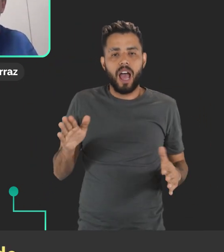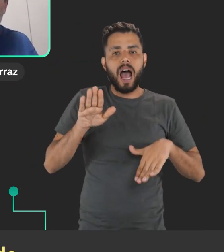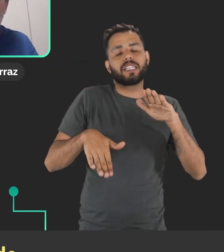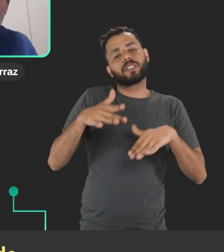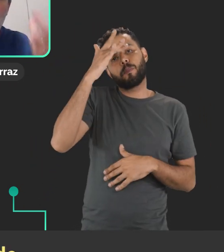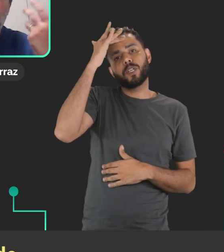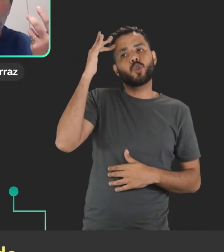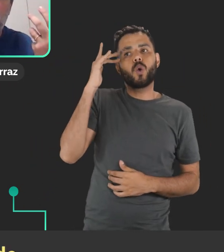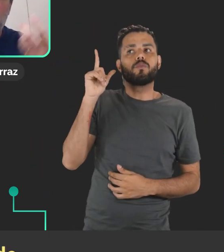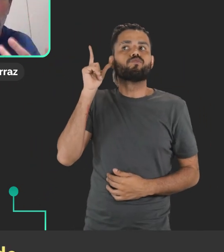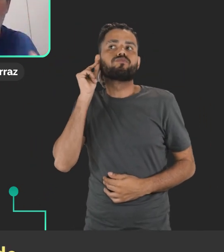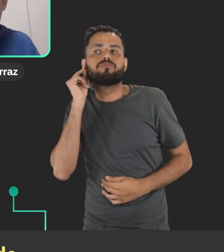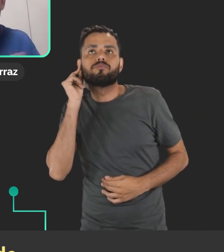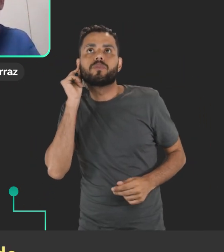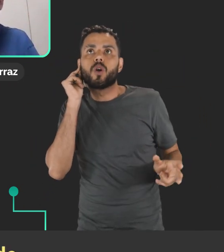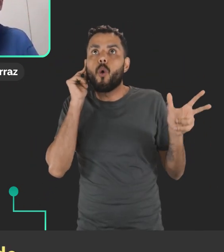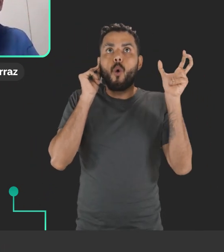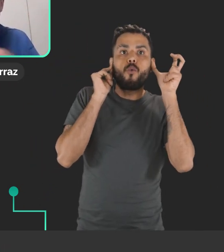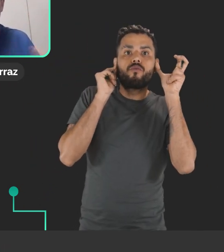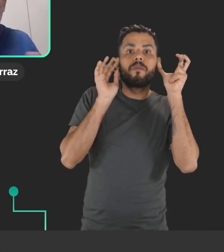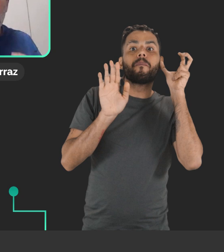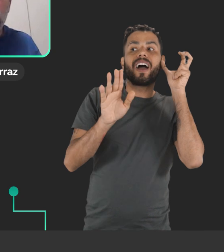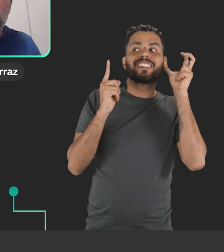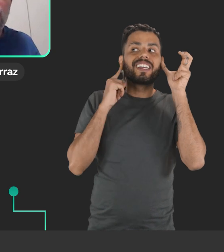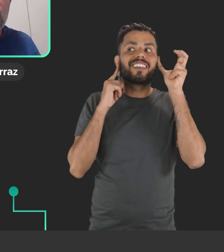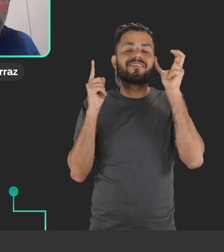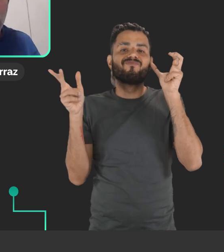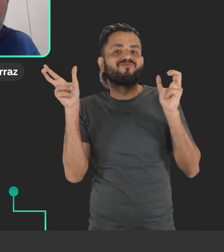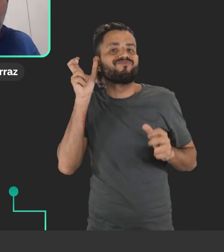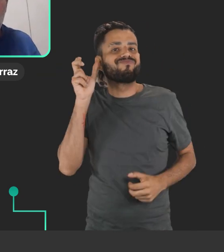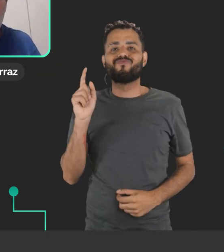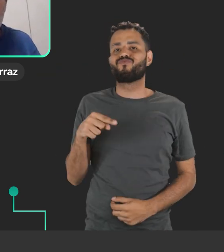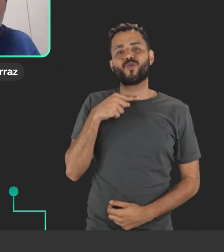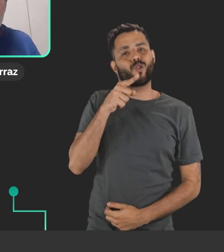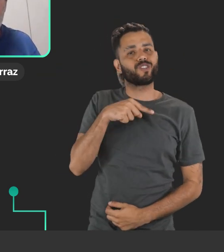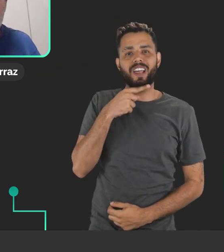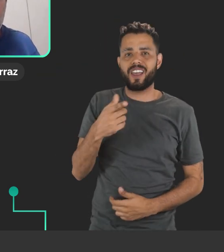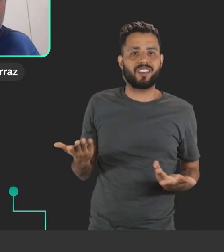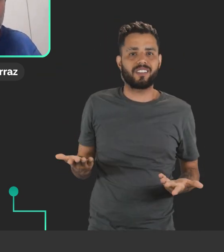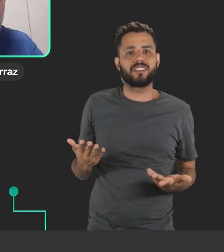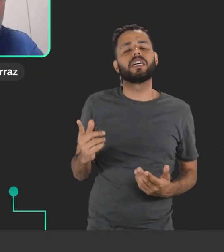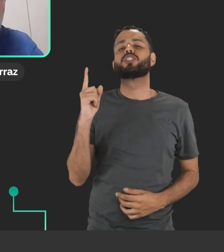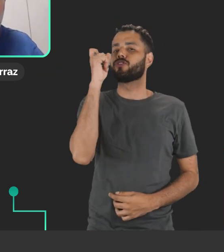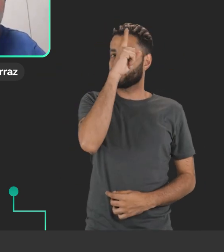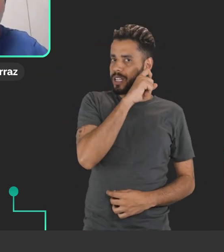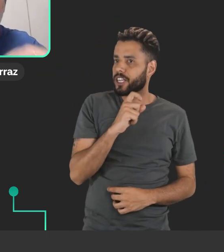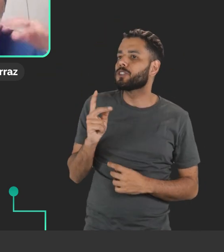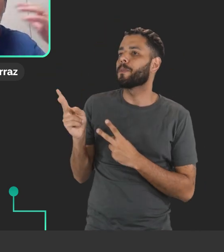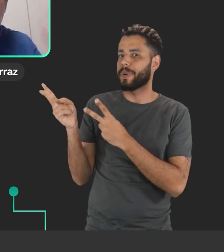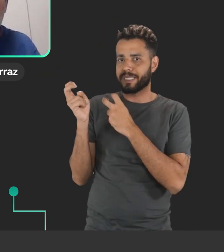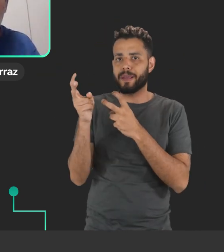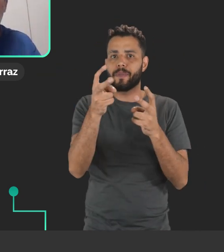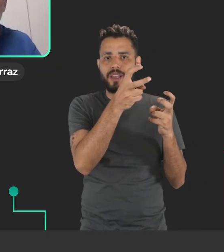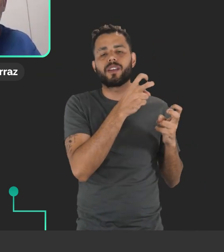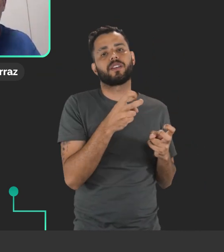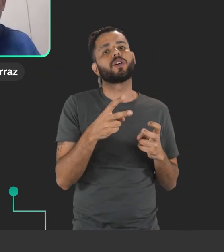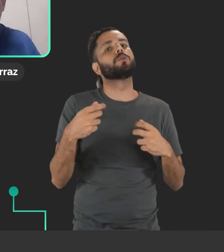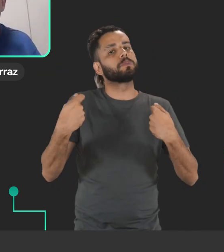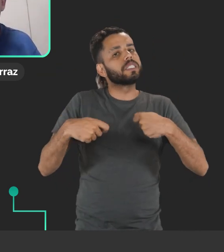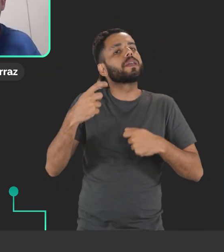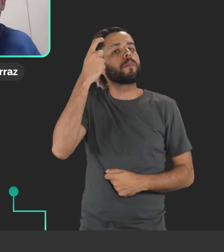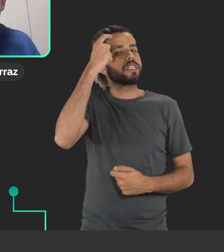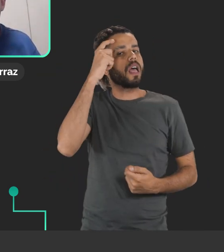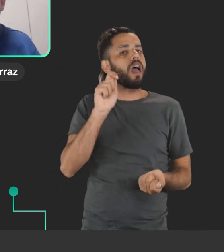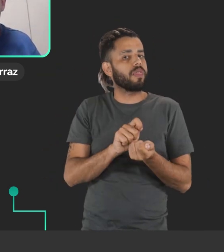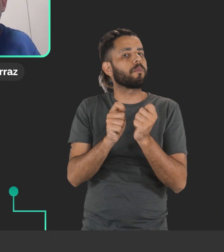escute de um lado, ela pode ter dificuldade para poder perceber todo esse design de áudio que foi